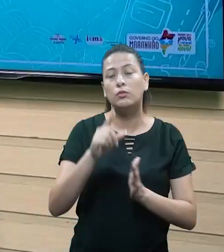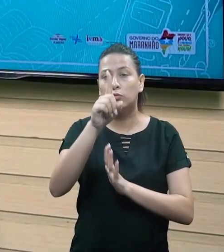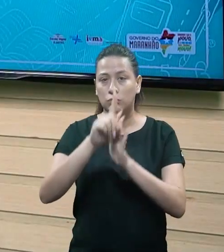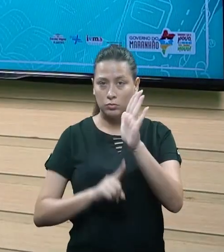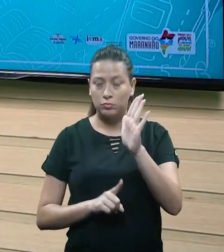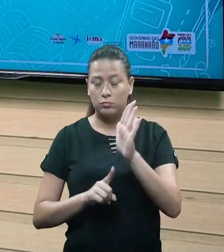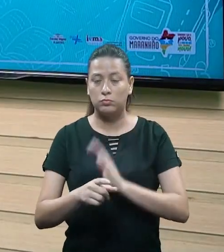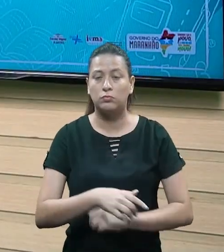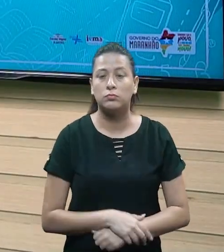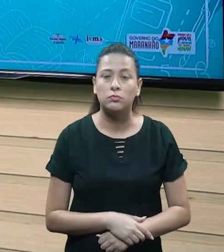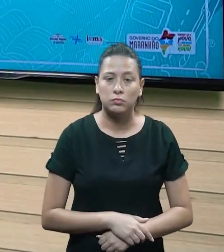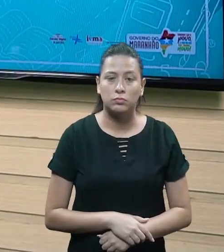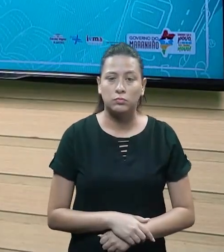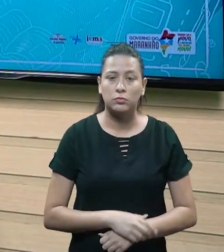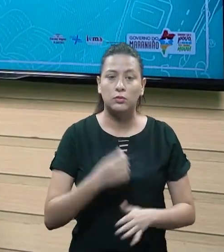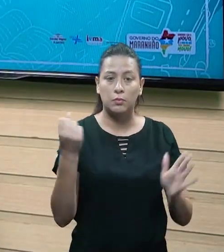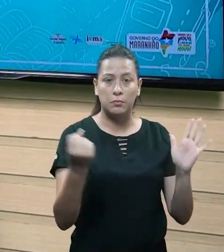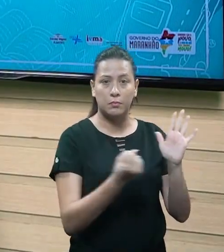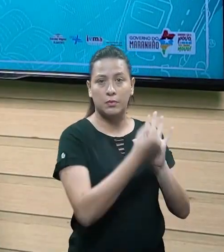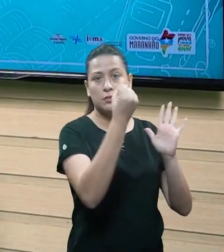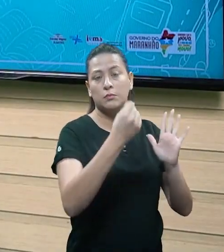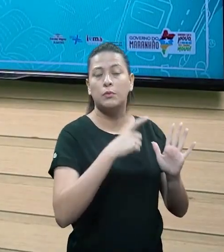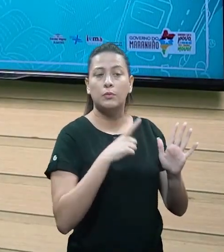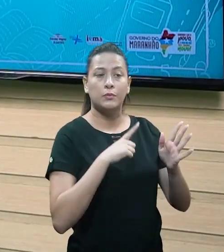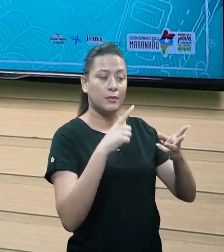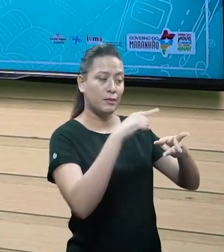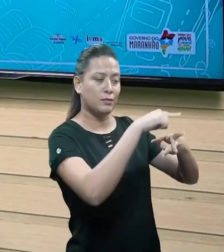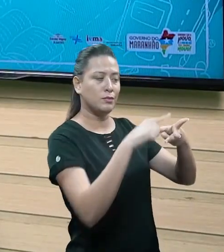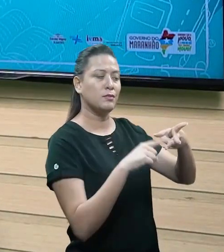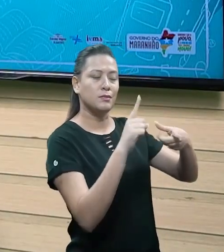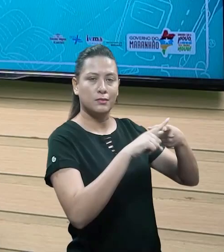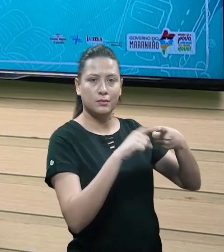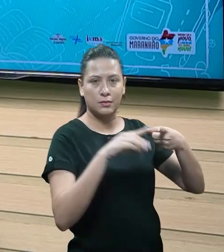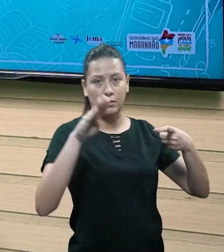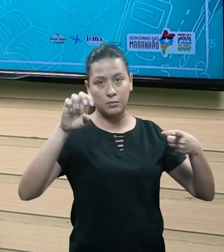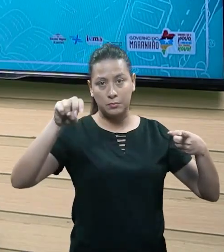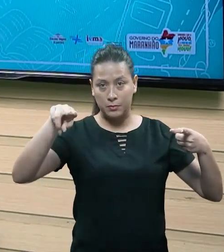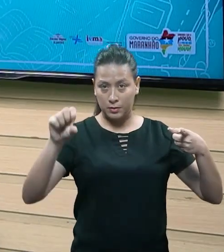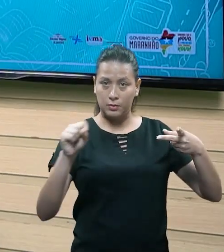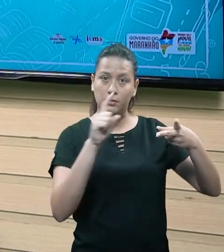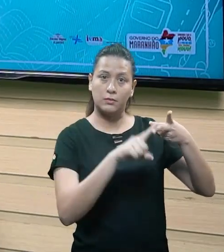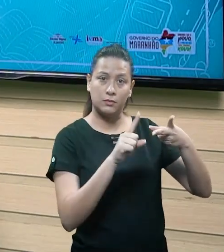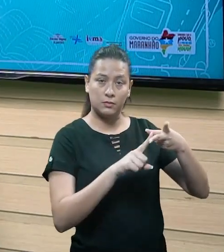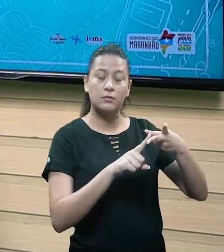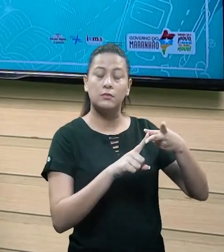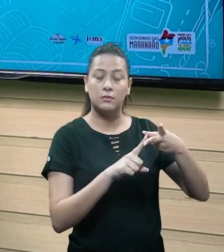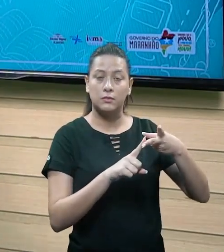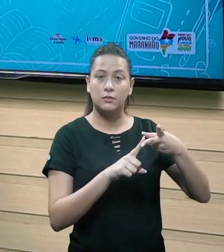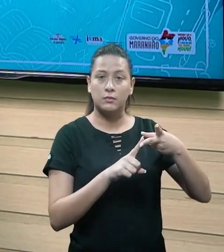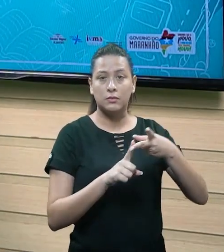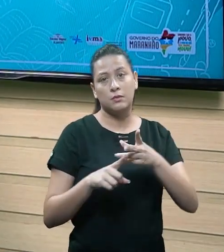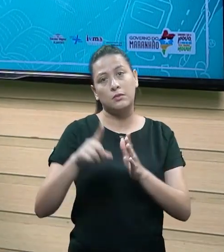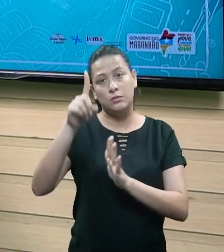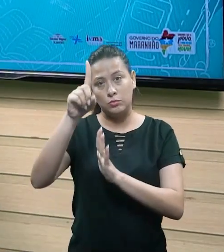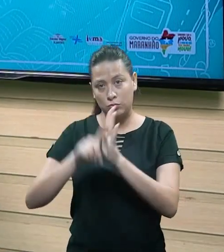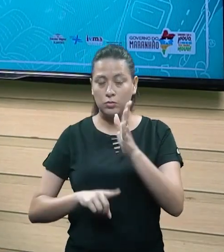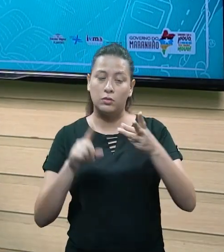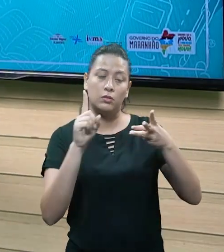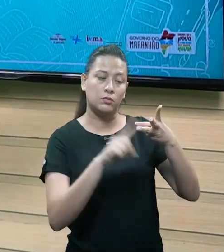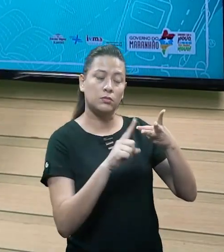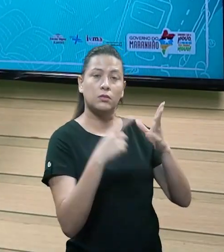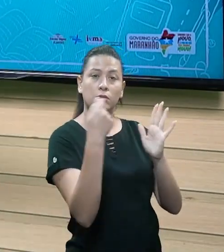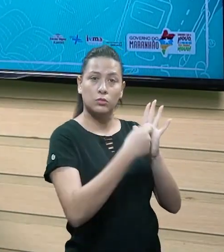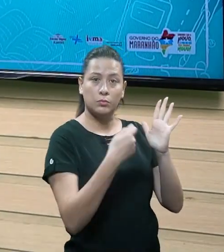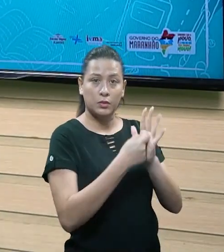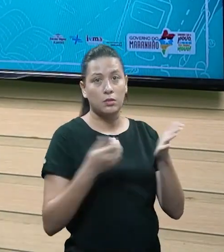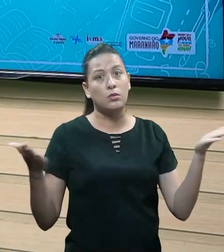direitos. Como eu falei lá no início da aula, patrimônio envolve três pontos, tá? Bens, direitos e obrigações. Bens já vimos agora.